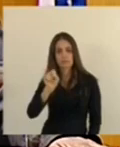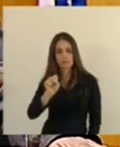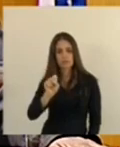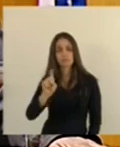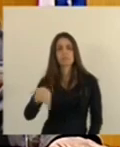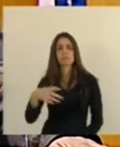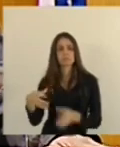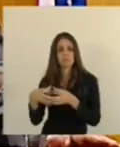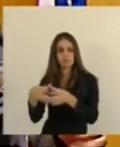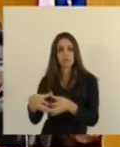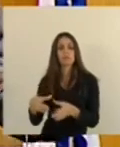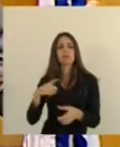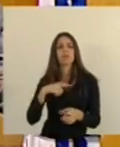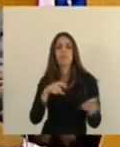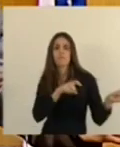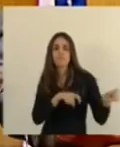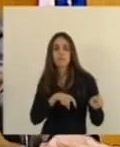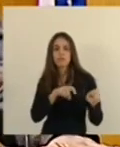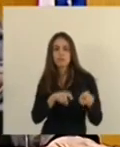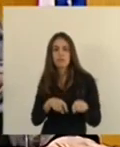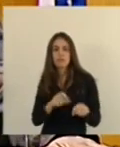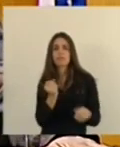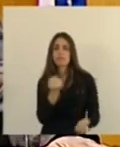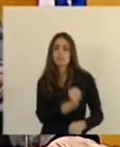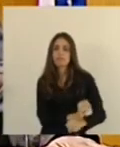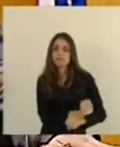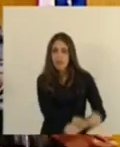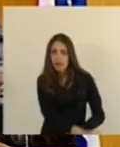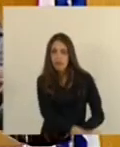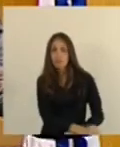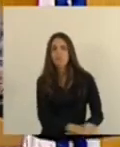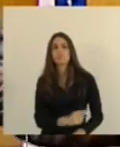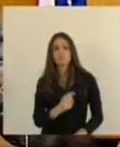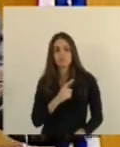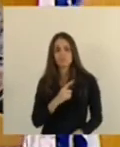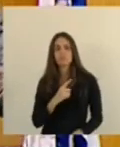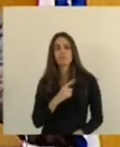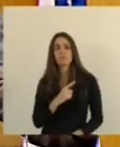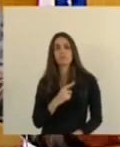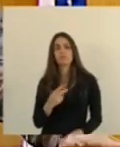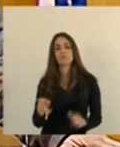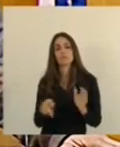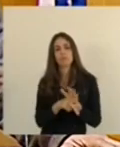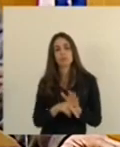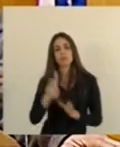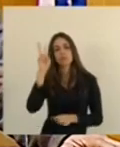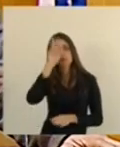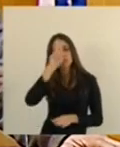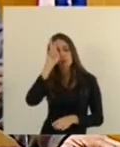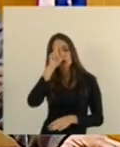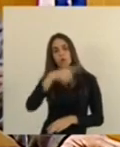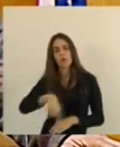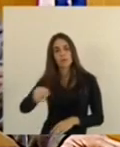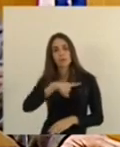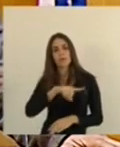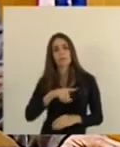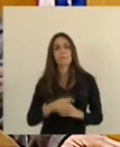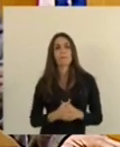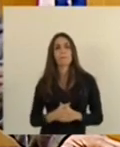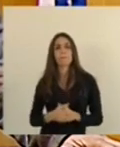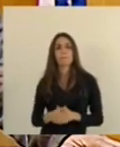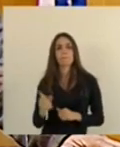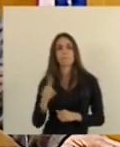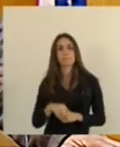fazendas com escravos em Guarapari, mas infelizmente faz parte da nossa história, e